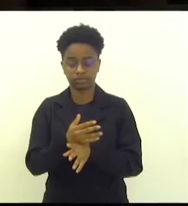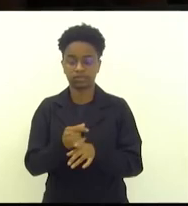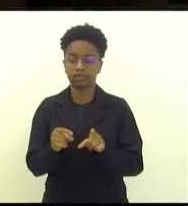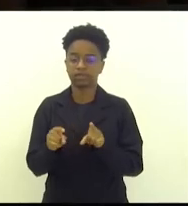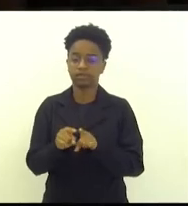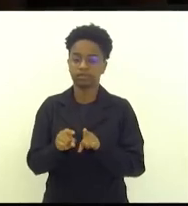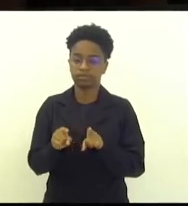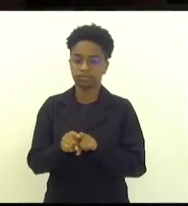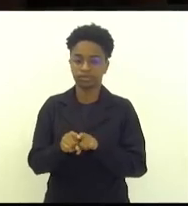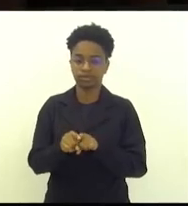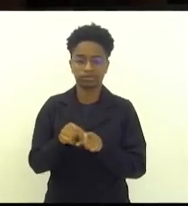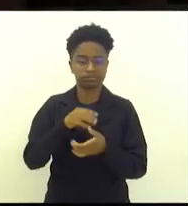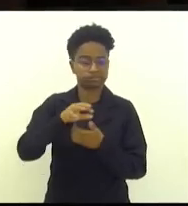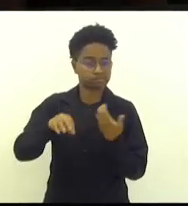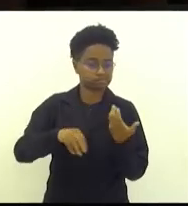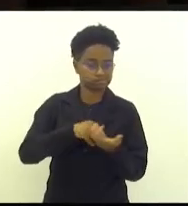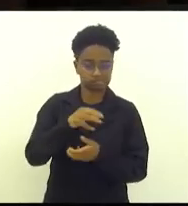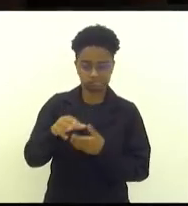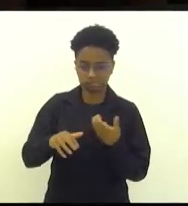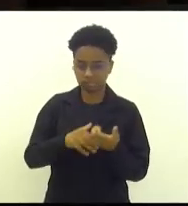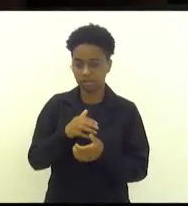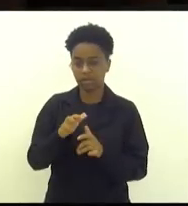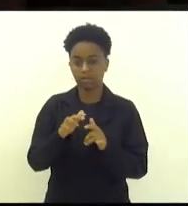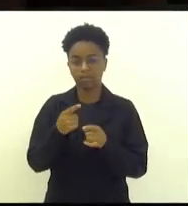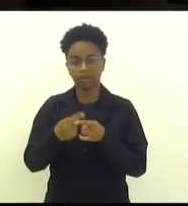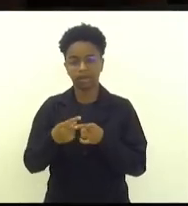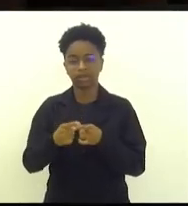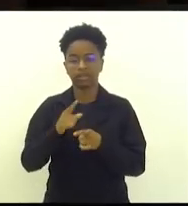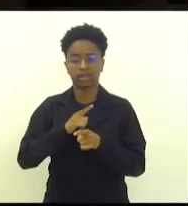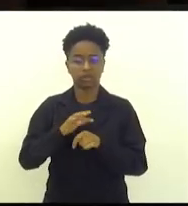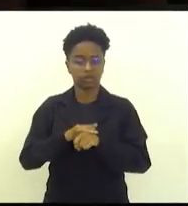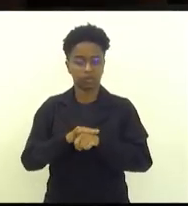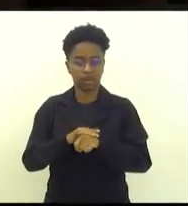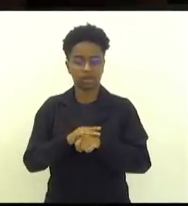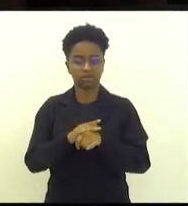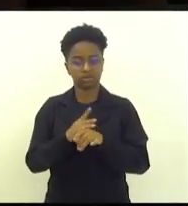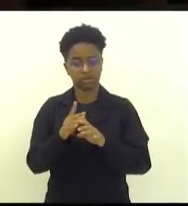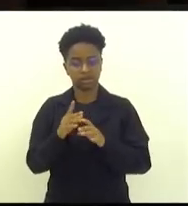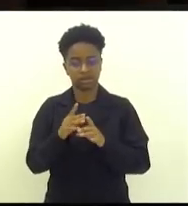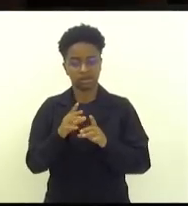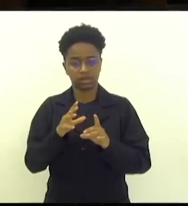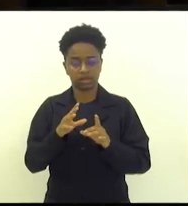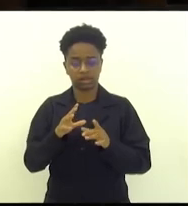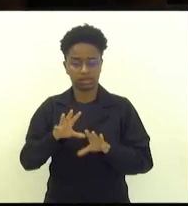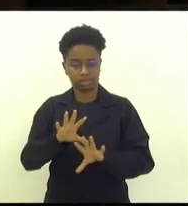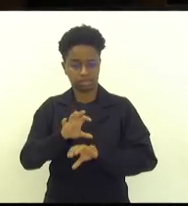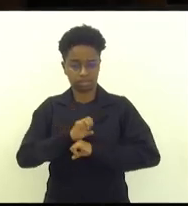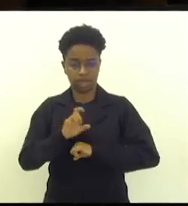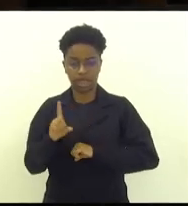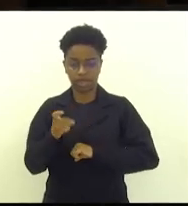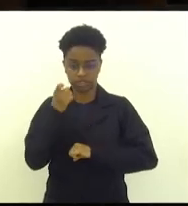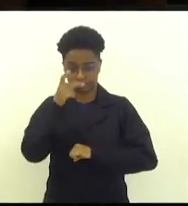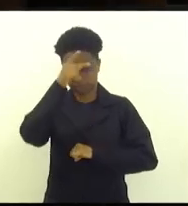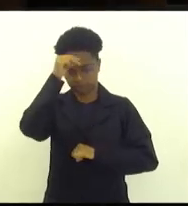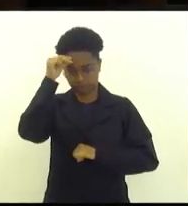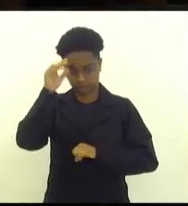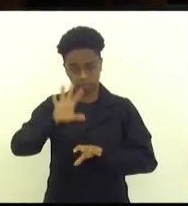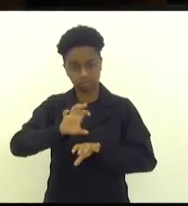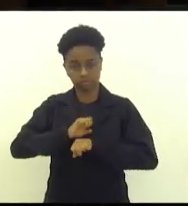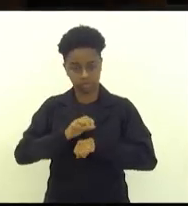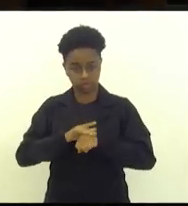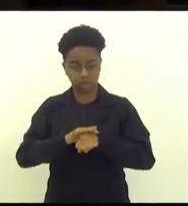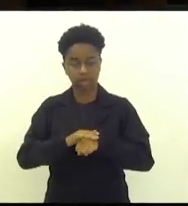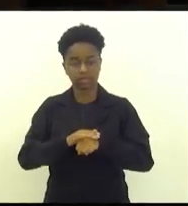foi tumultuada por uma doença que ocasionou, inclusive, no falecimento do ex-prefeito José Bonifácio,